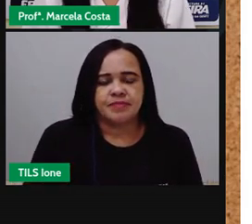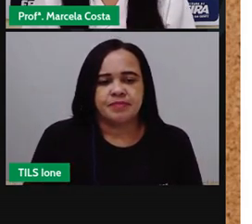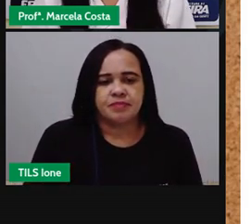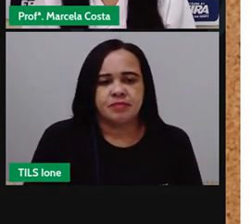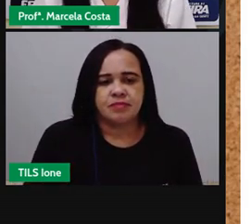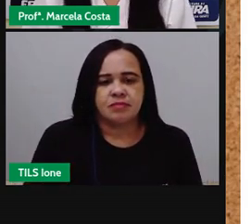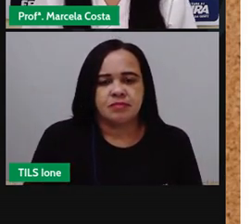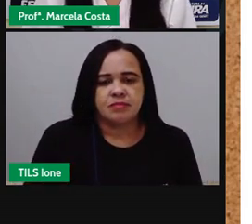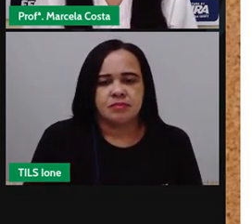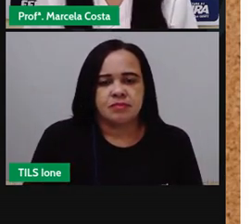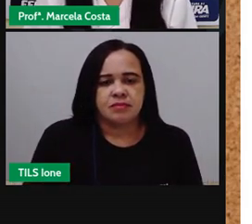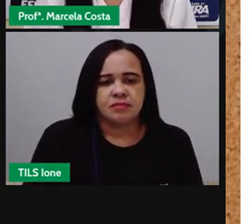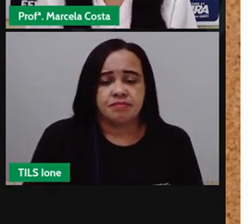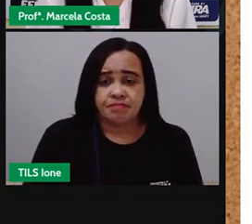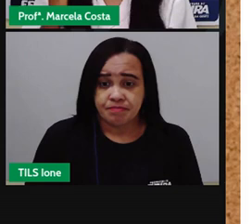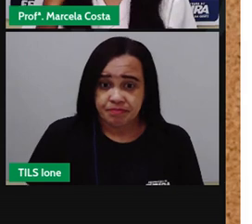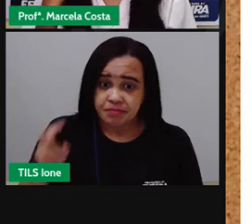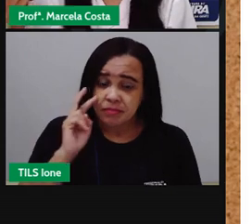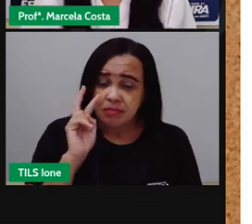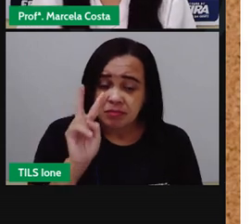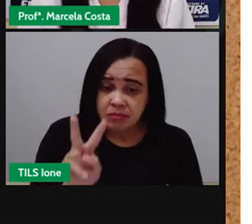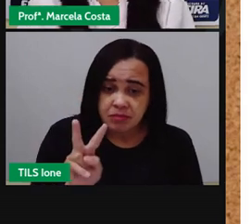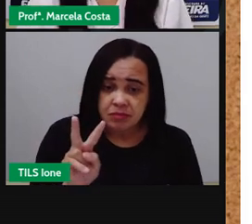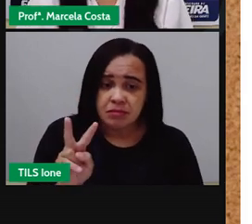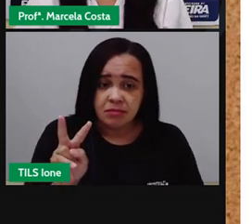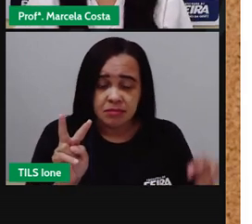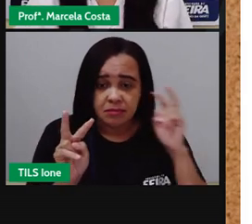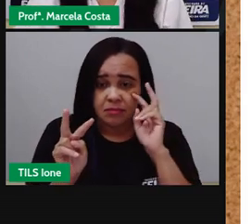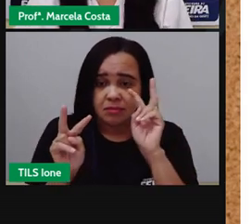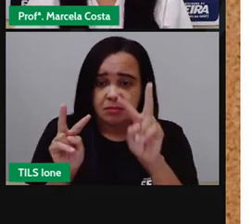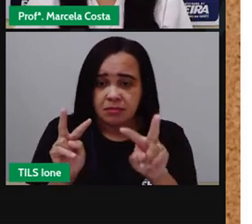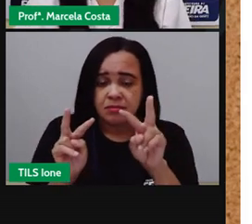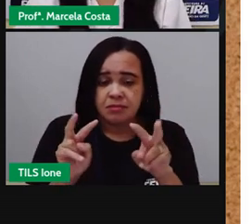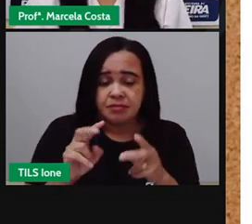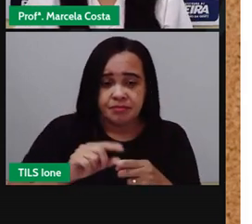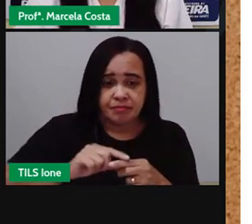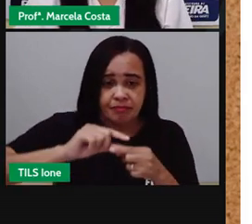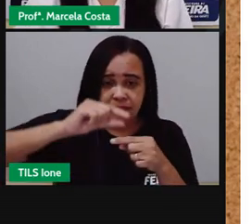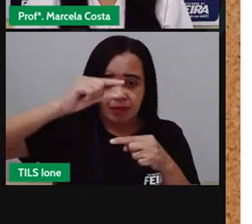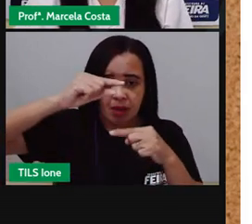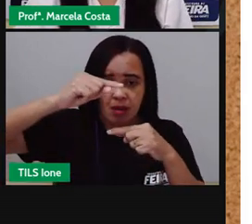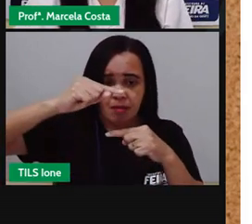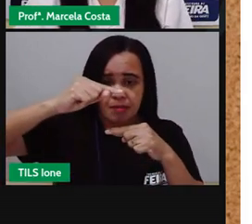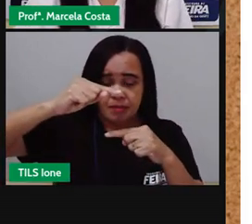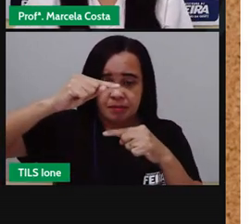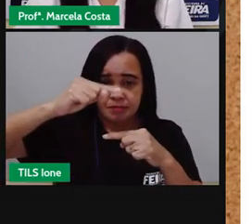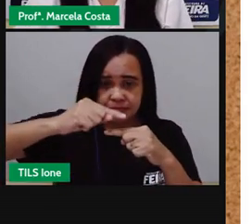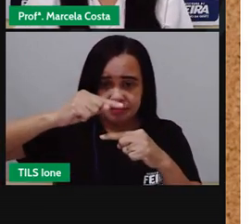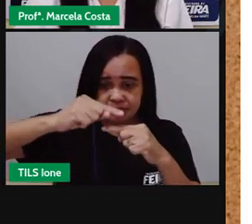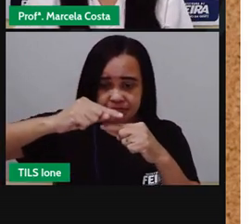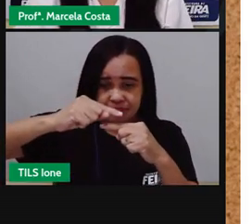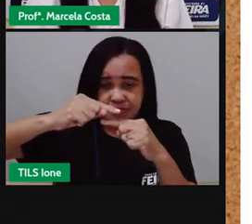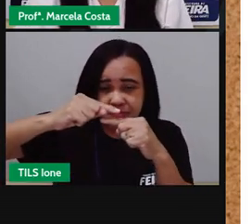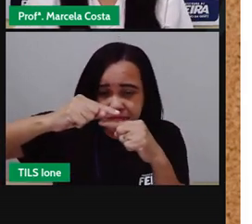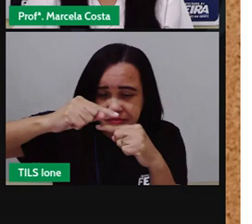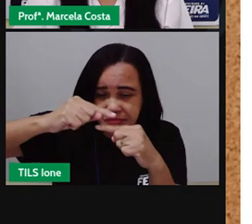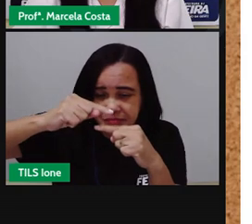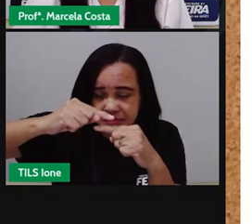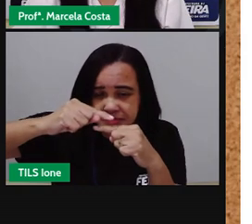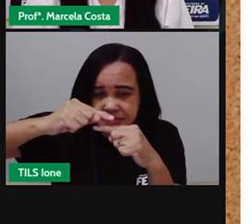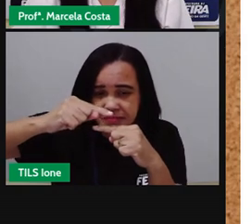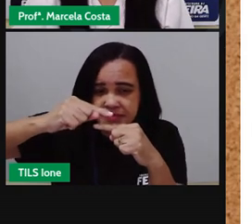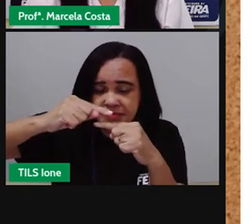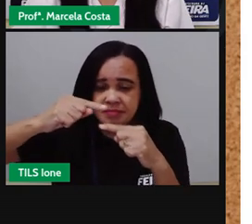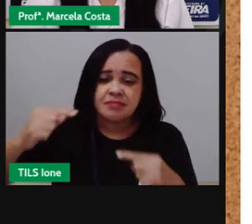aquela que você observa já visualiza aí que tem a barra menor é esse aqui né a brincadeira